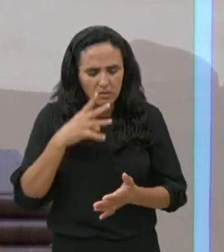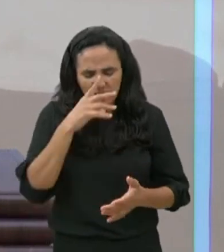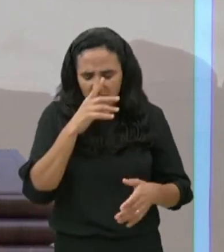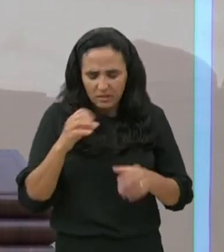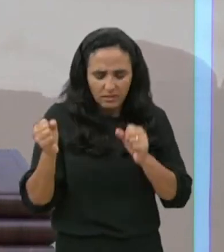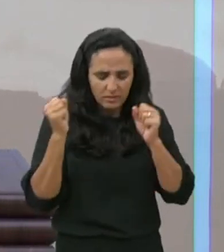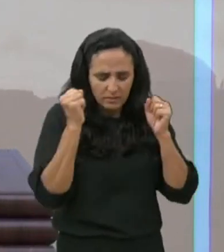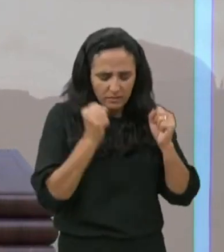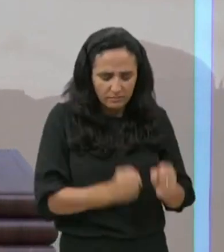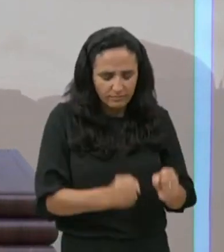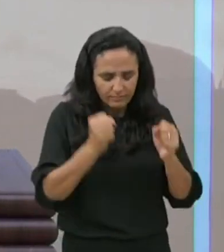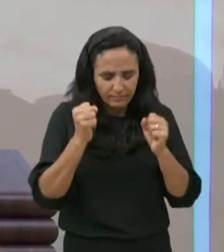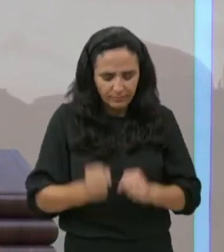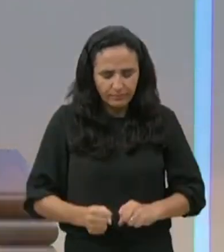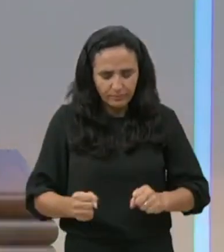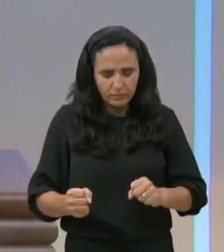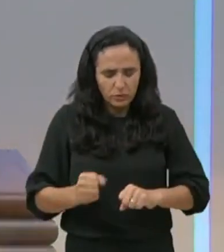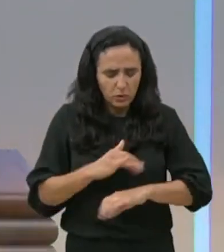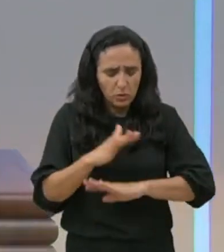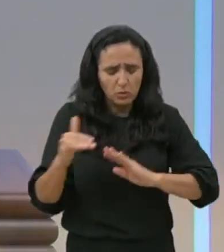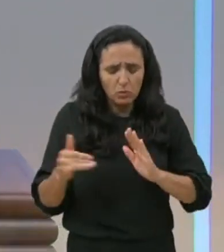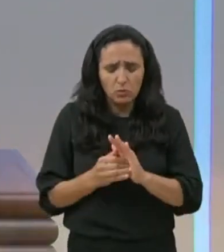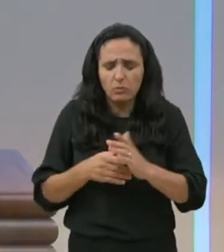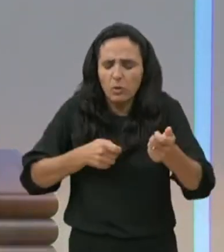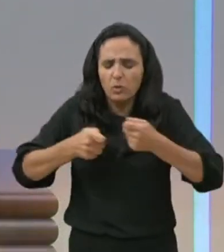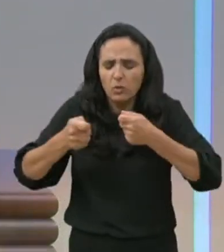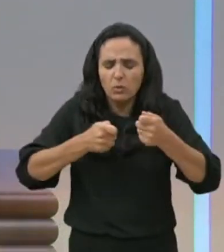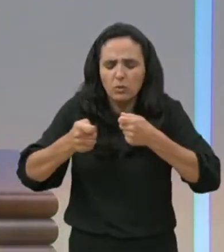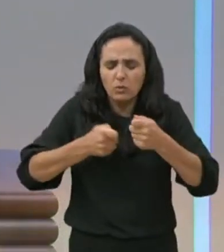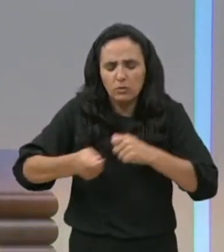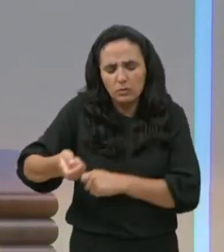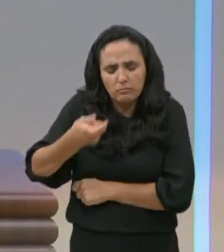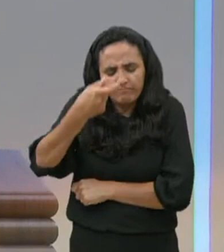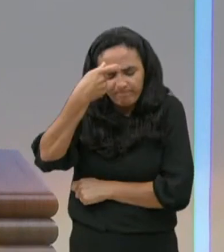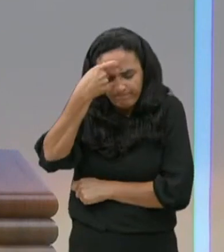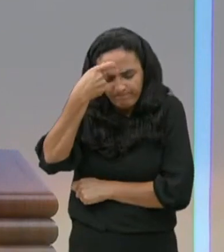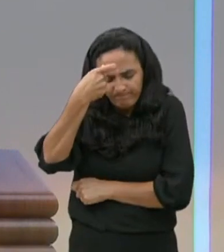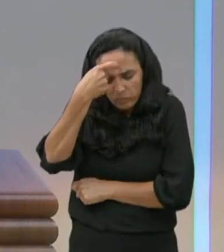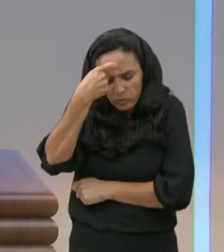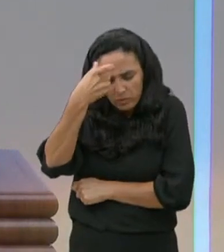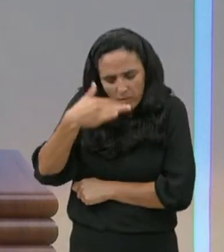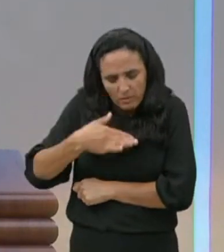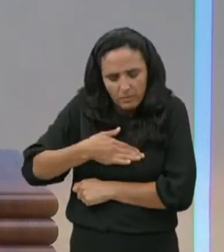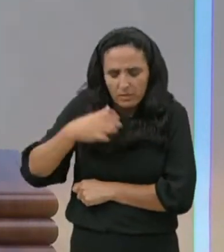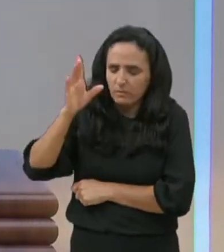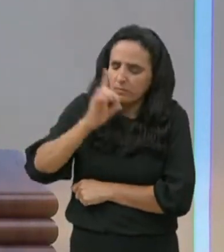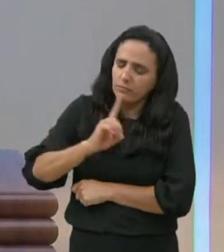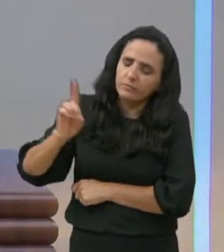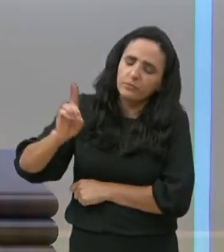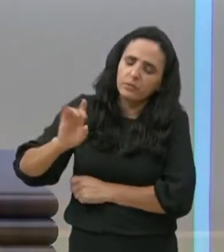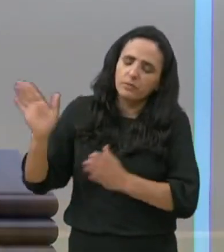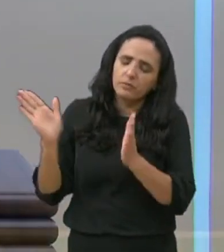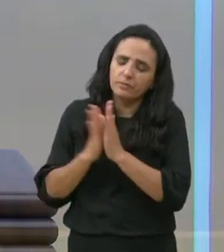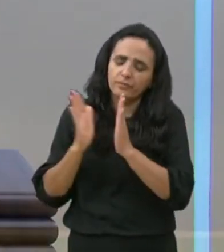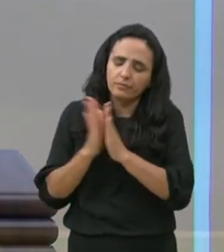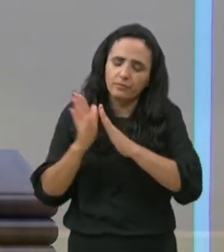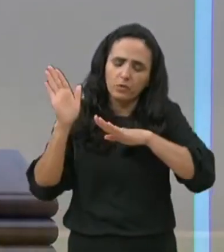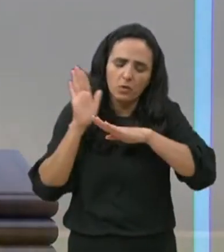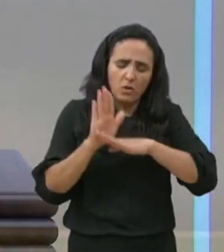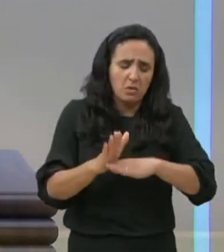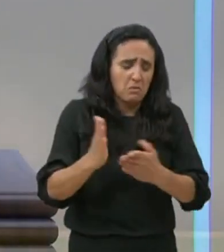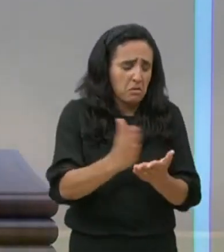todas as coisas, controla essa mente do Teu servo, da Tua serva, meu Deus, que vem tomando tanto